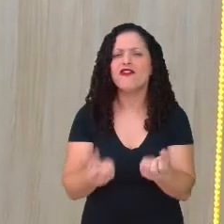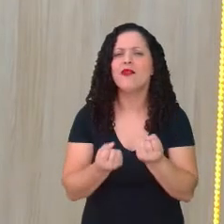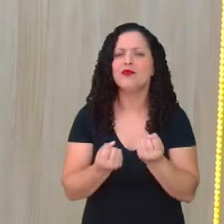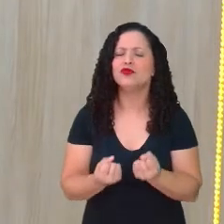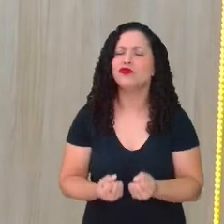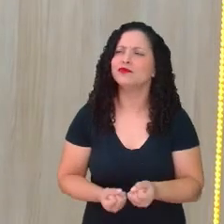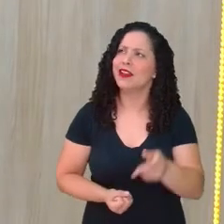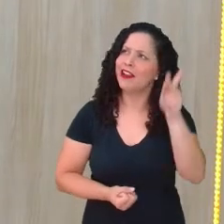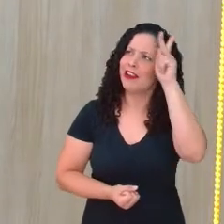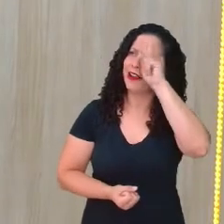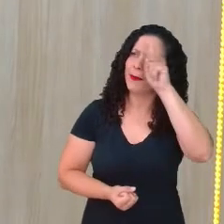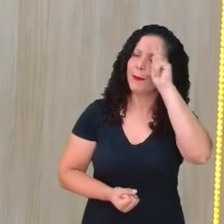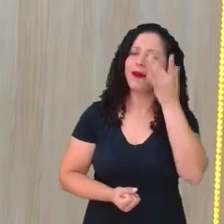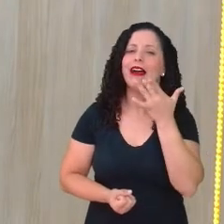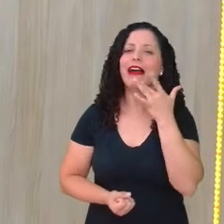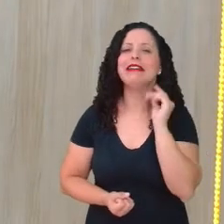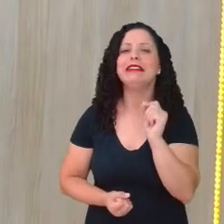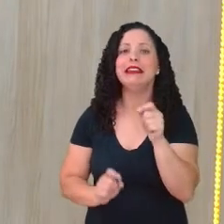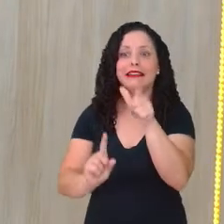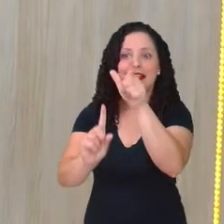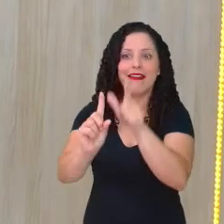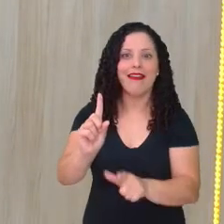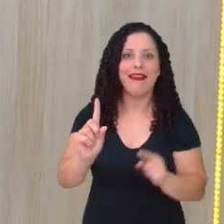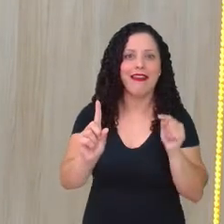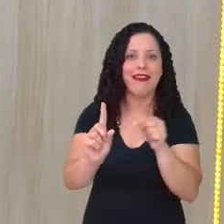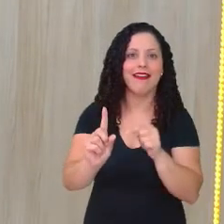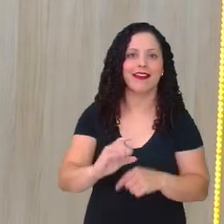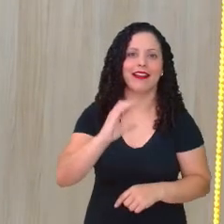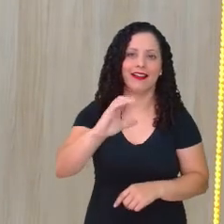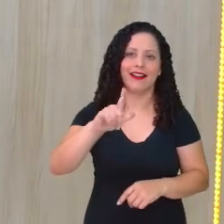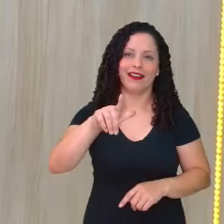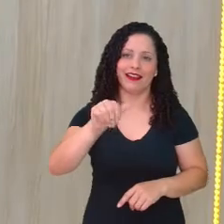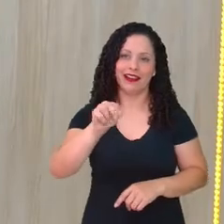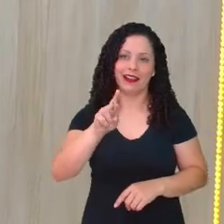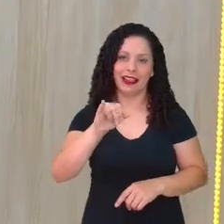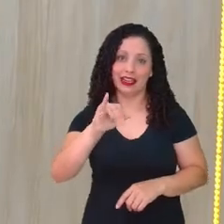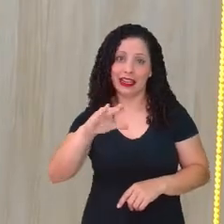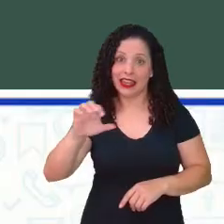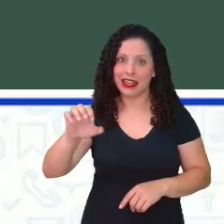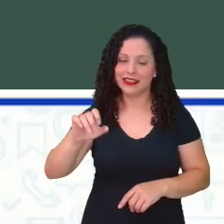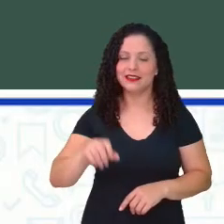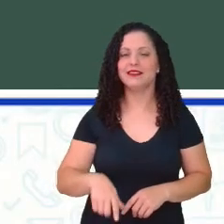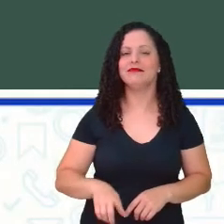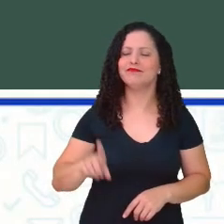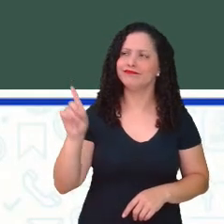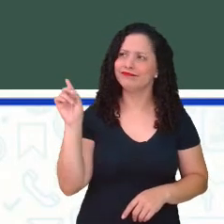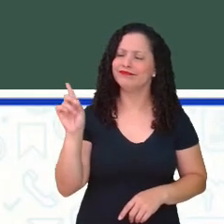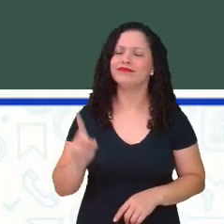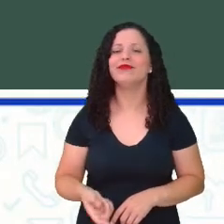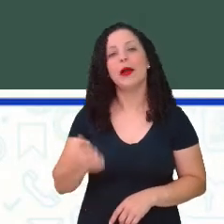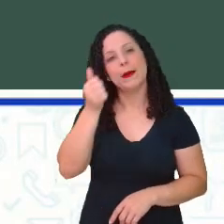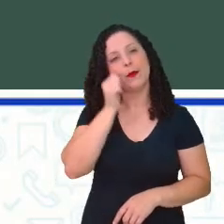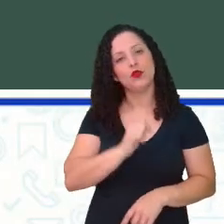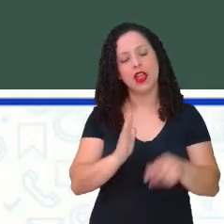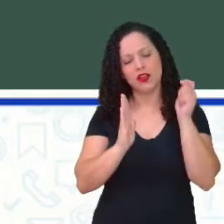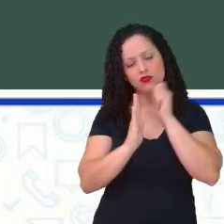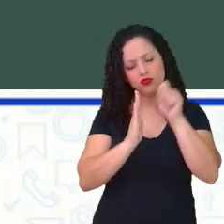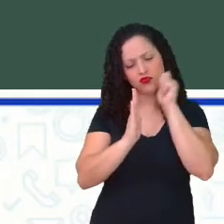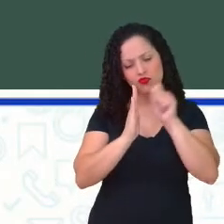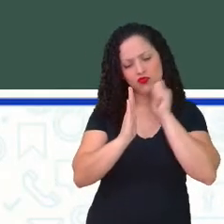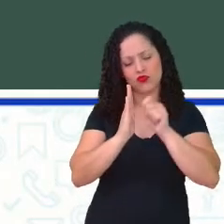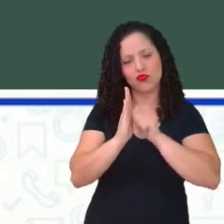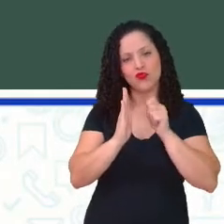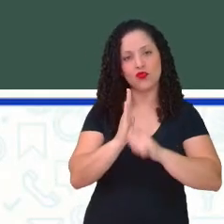escritora, não é? Que já foi dado o spoiler. Então, Clarice Lispector foi escritora e